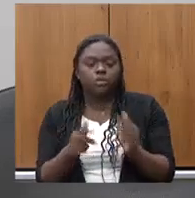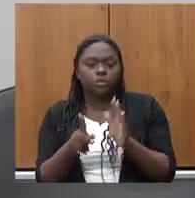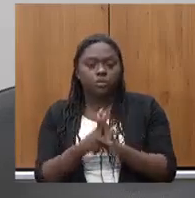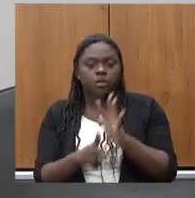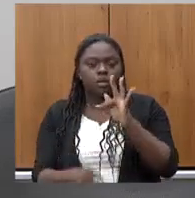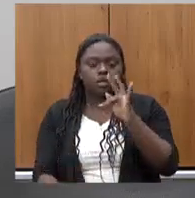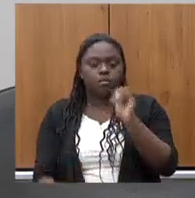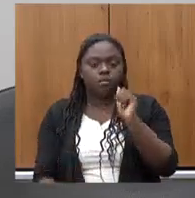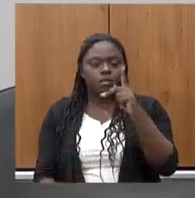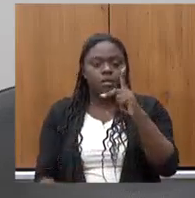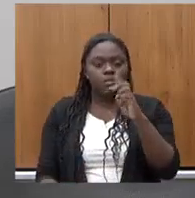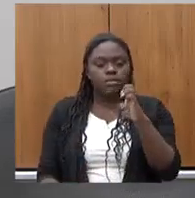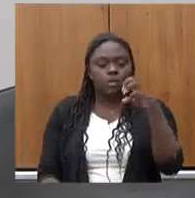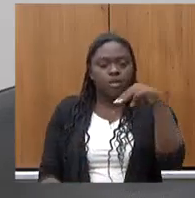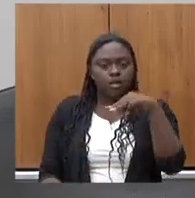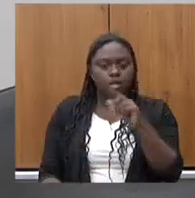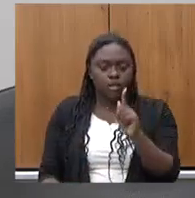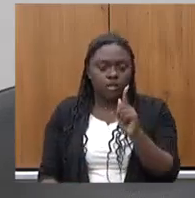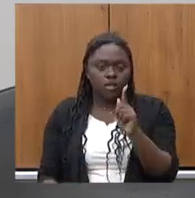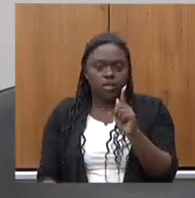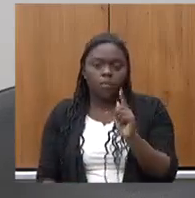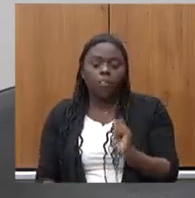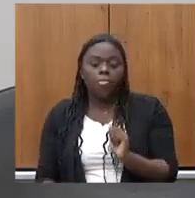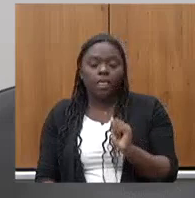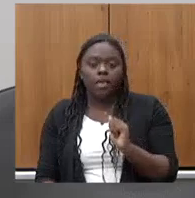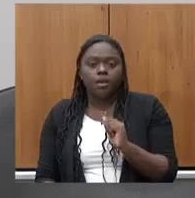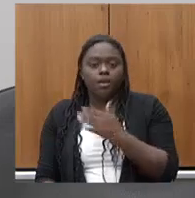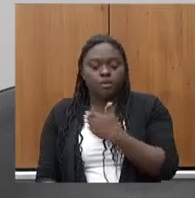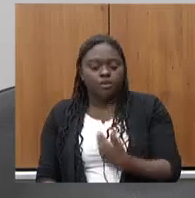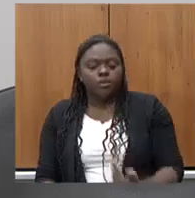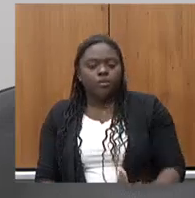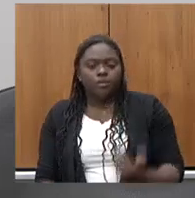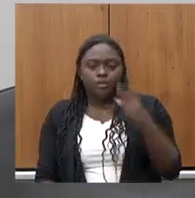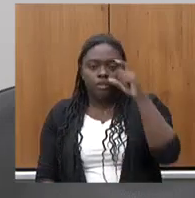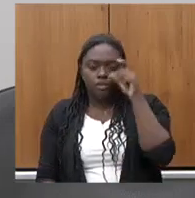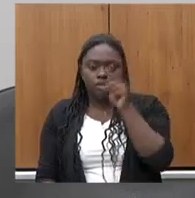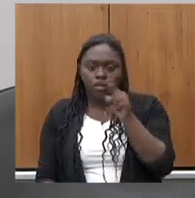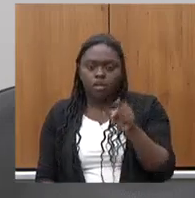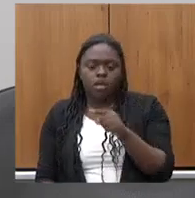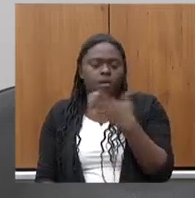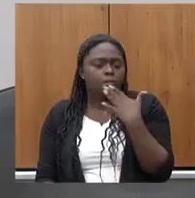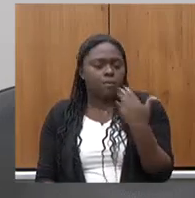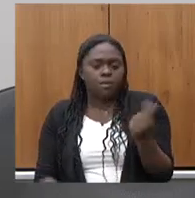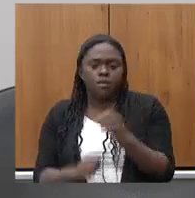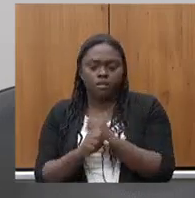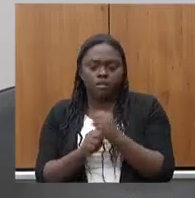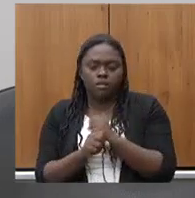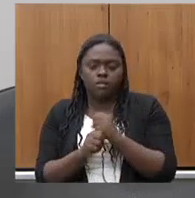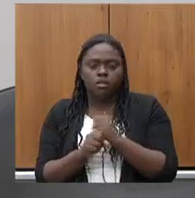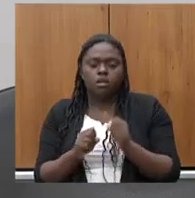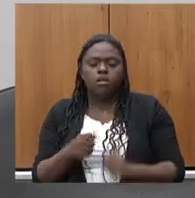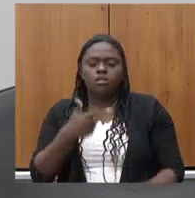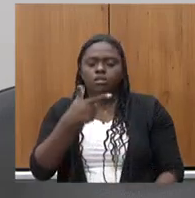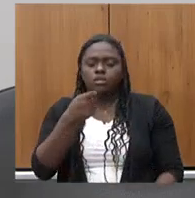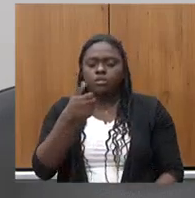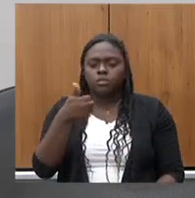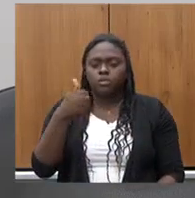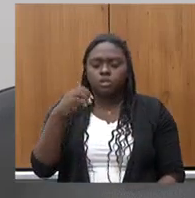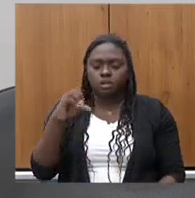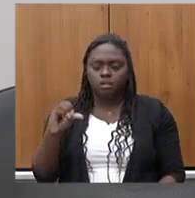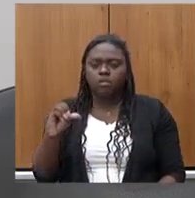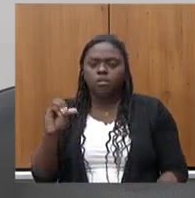do governo Zema é o melhor ano nós tivemos em 2019 entre o que foi